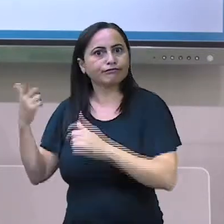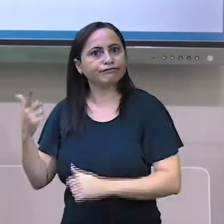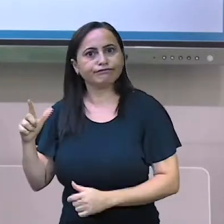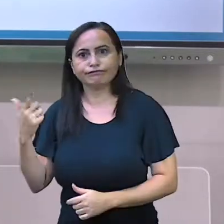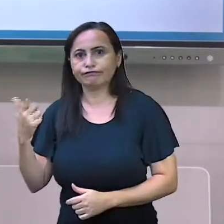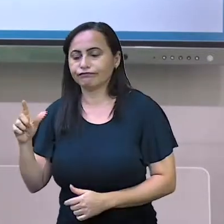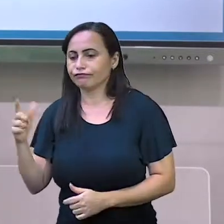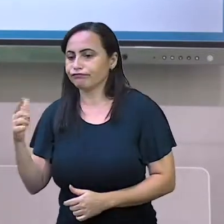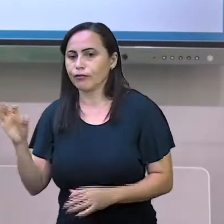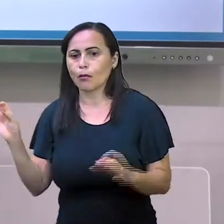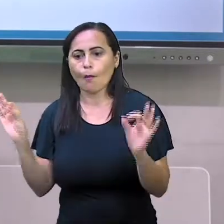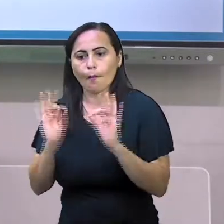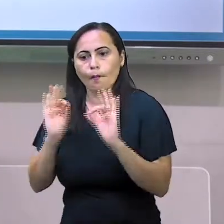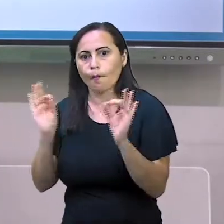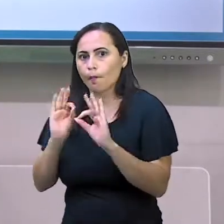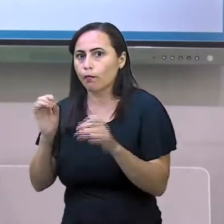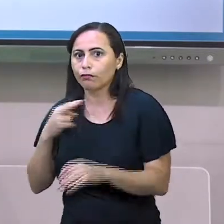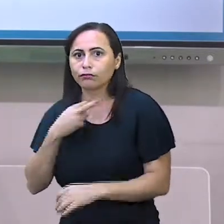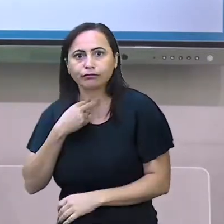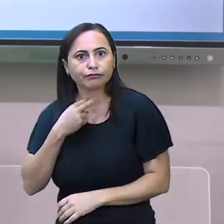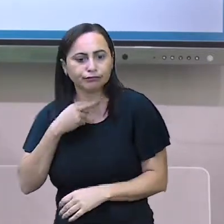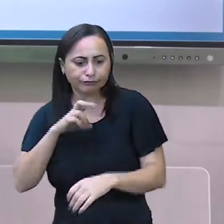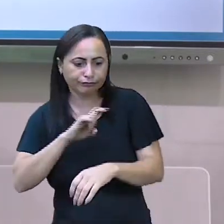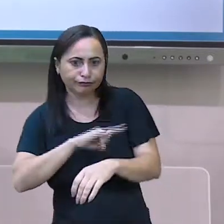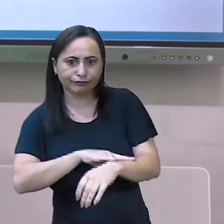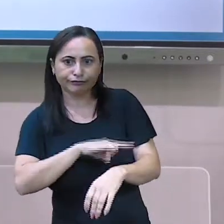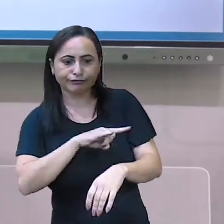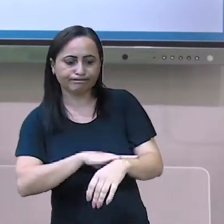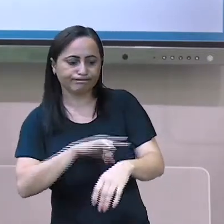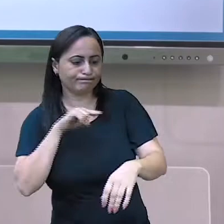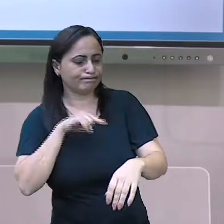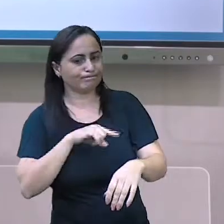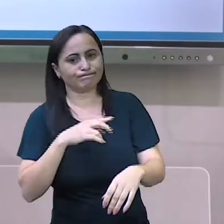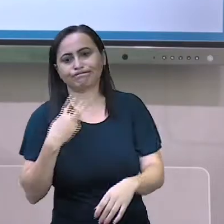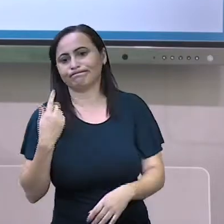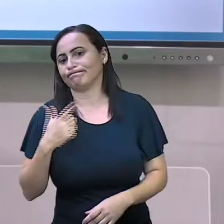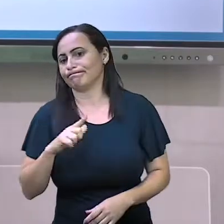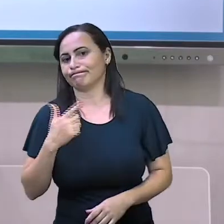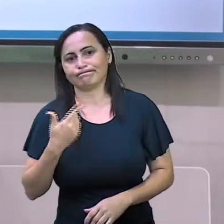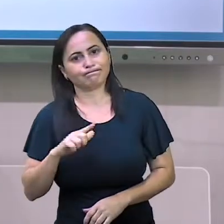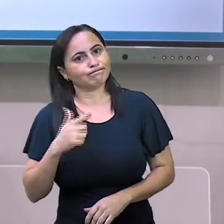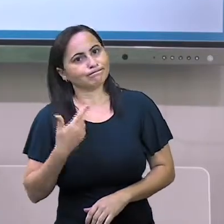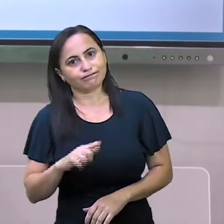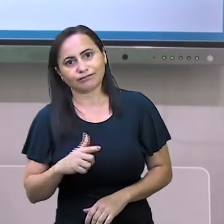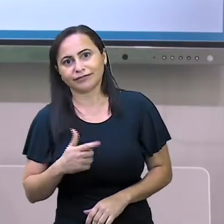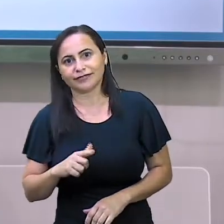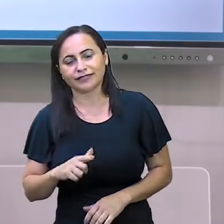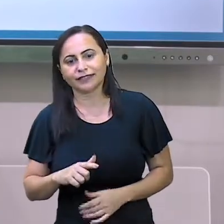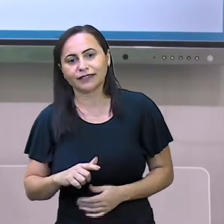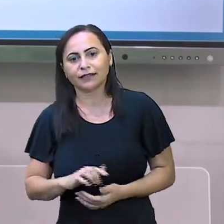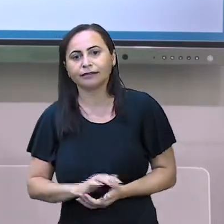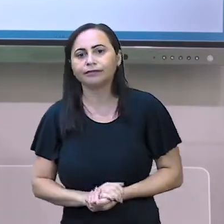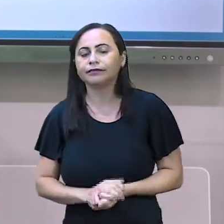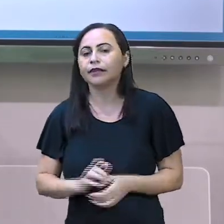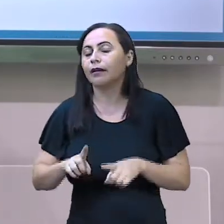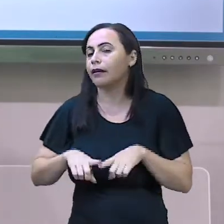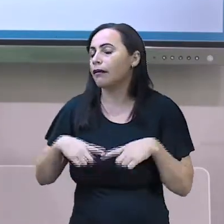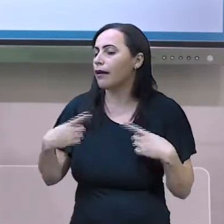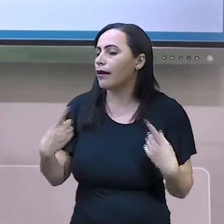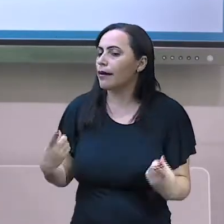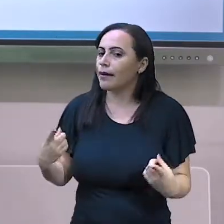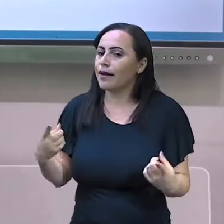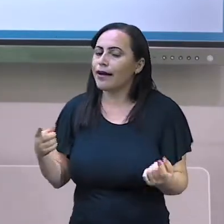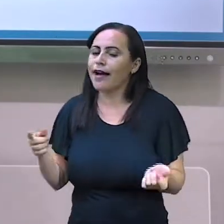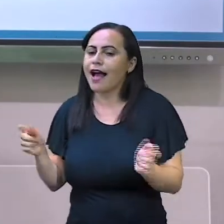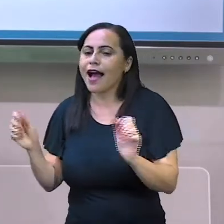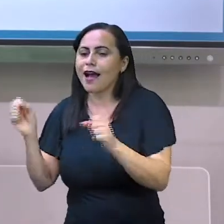fazer pipi. Porque penico não tinha ali. Mas era